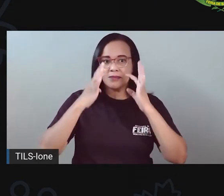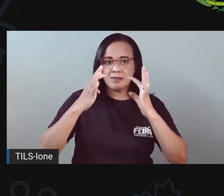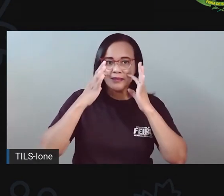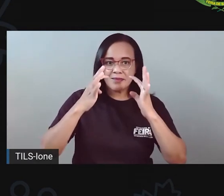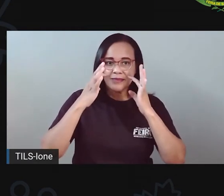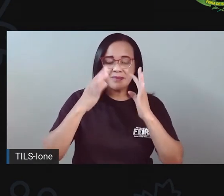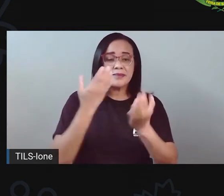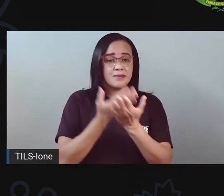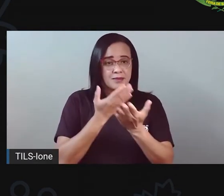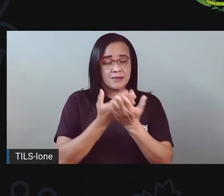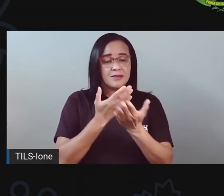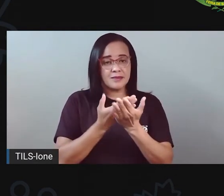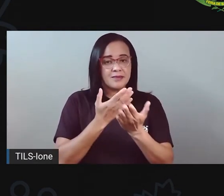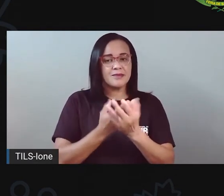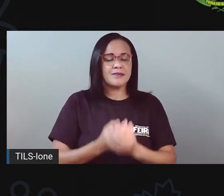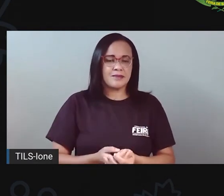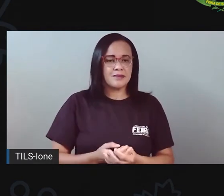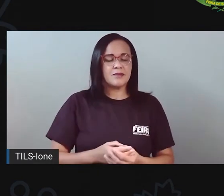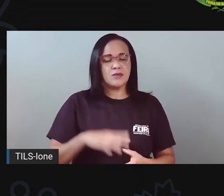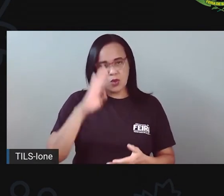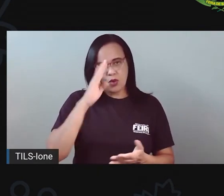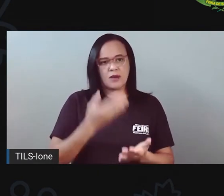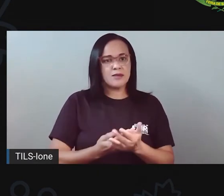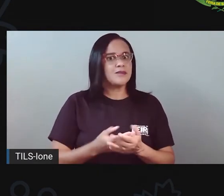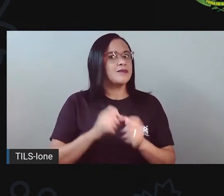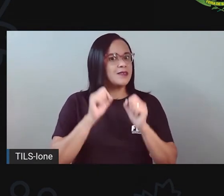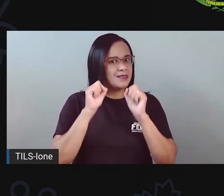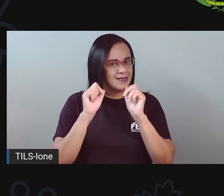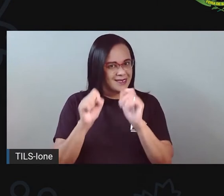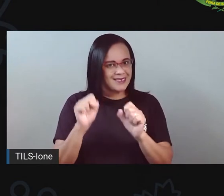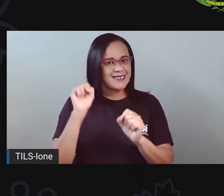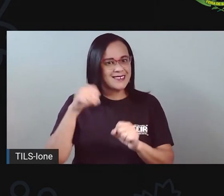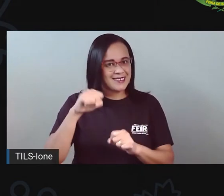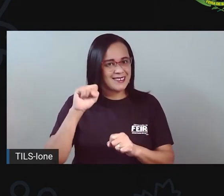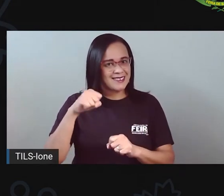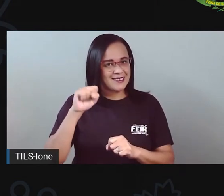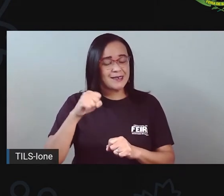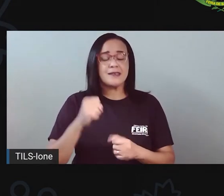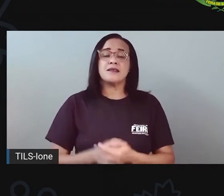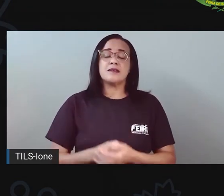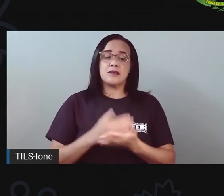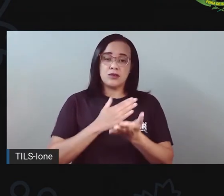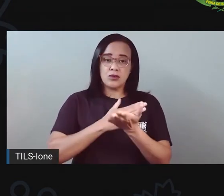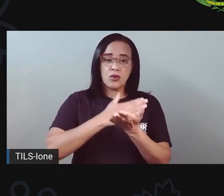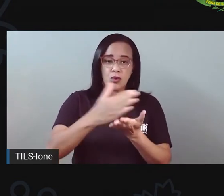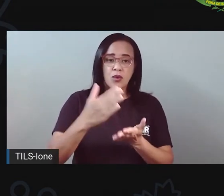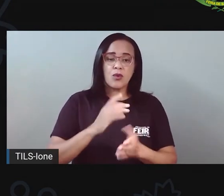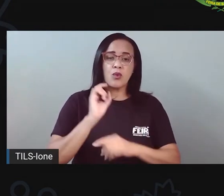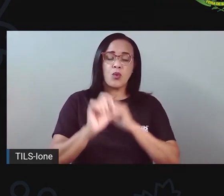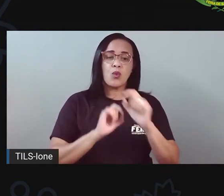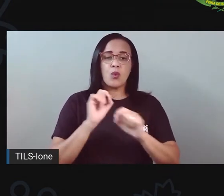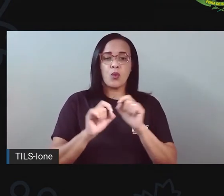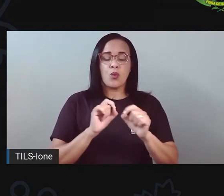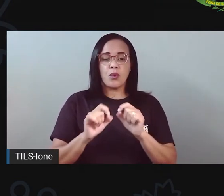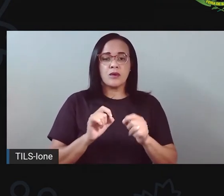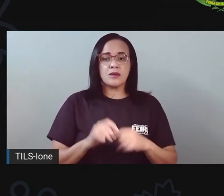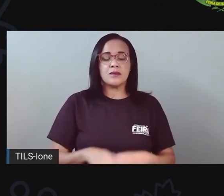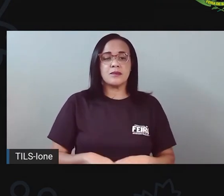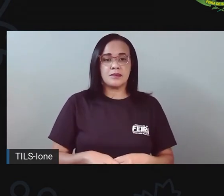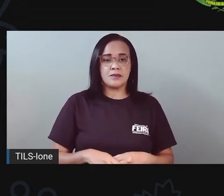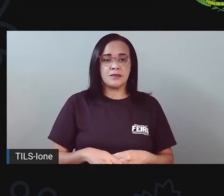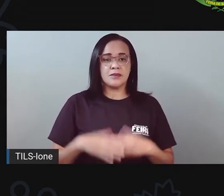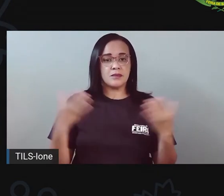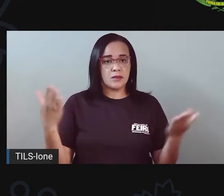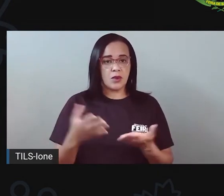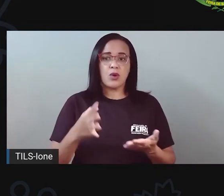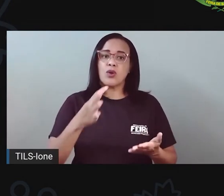aposto que sim, né? Bom, e vamos começar mais um momento de conhecimento. Quem tá na